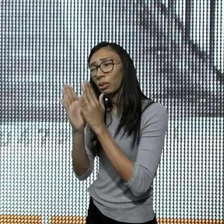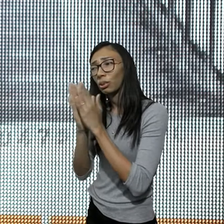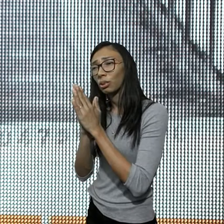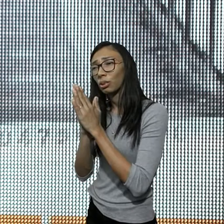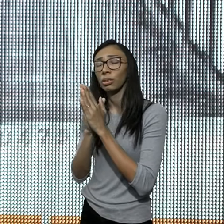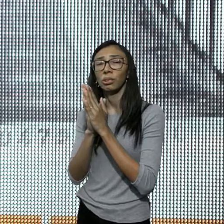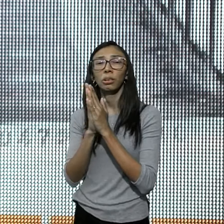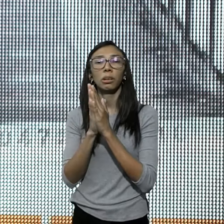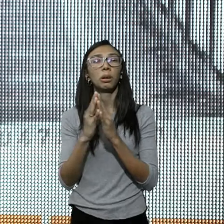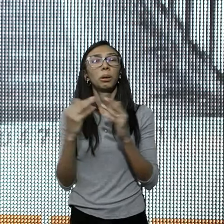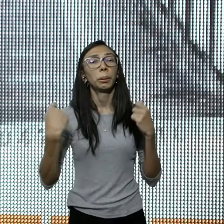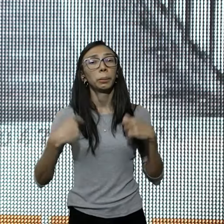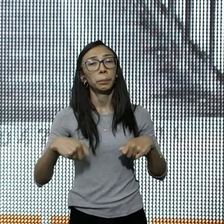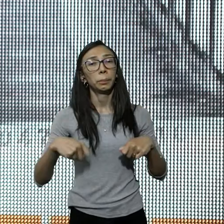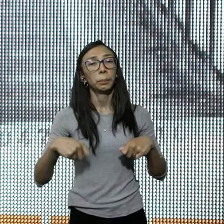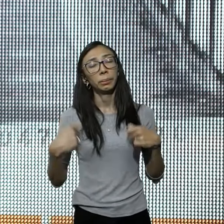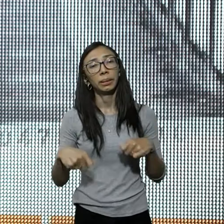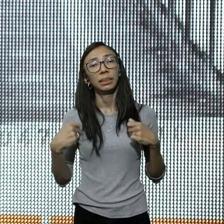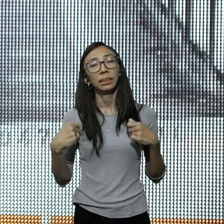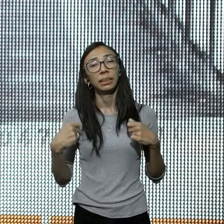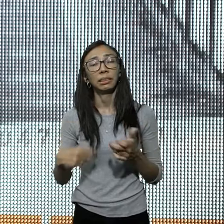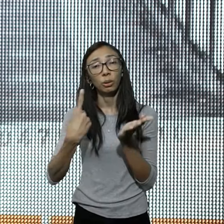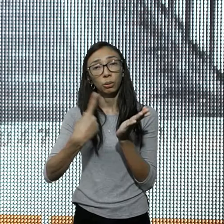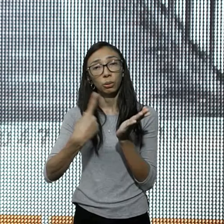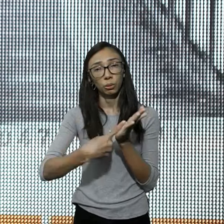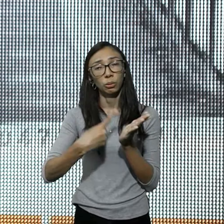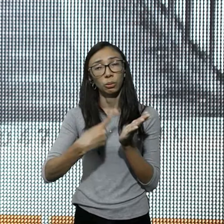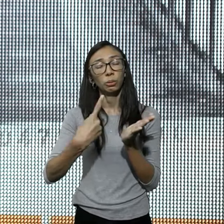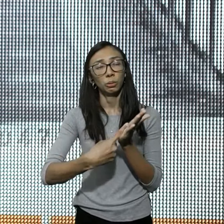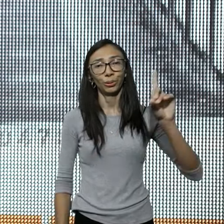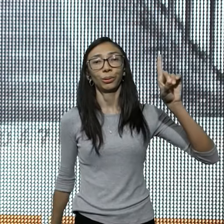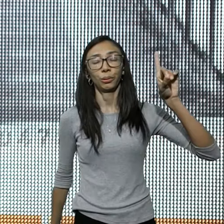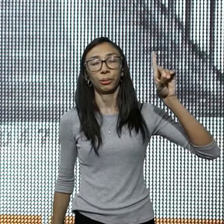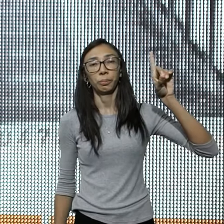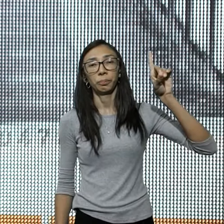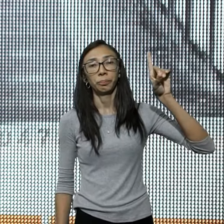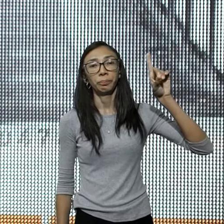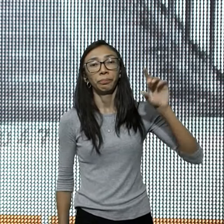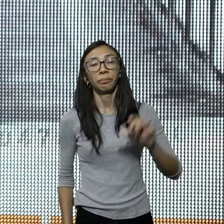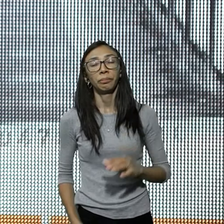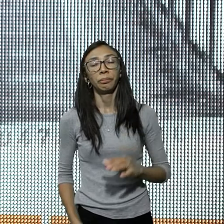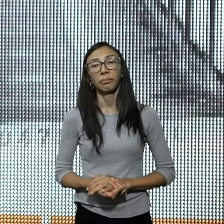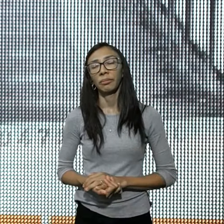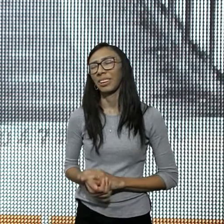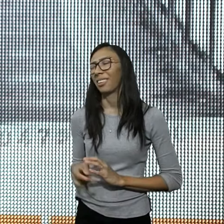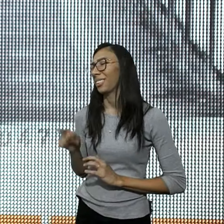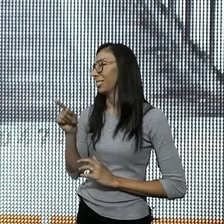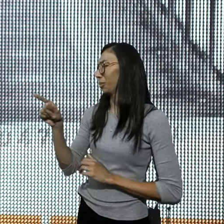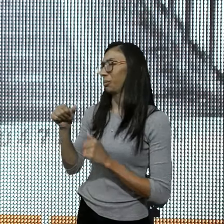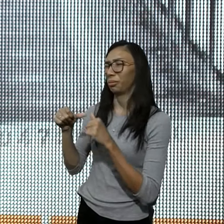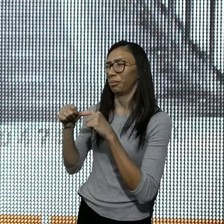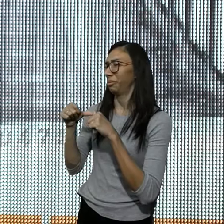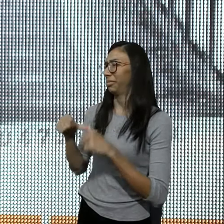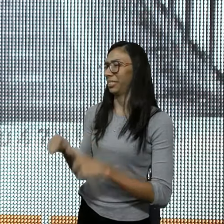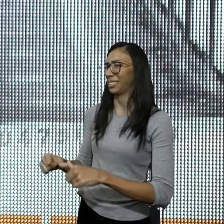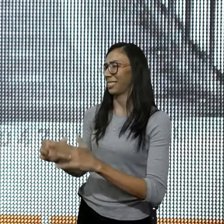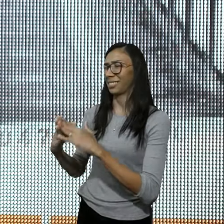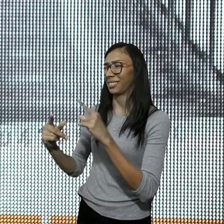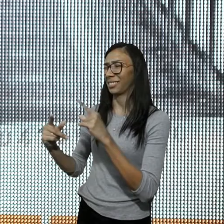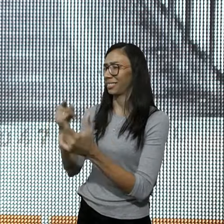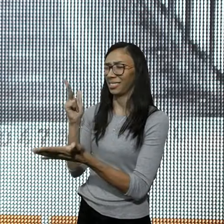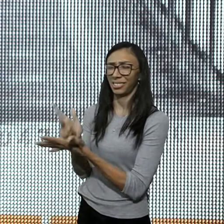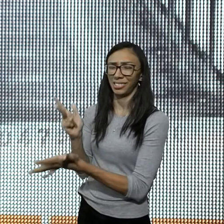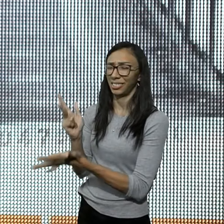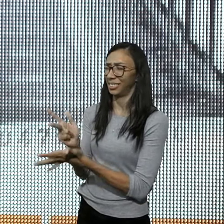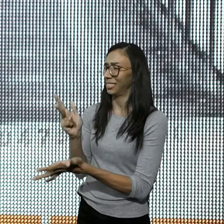que você precisa, se comprometer, com esse Deus, não quer dizer, que você precisa, sair da multidão, e ir para o